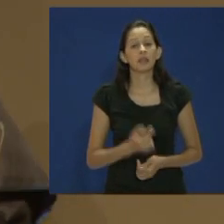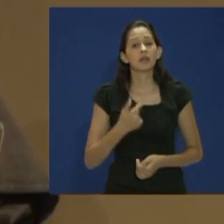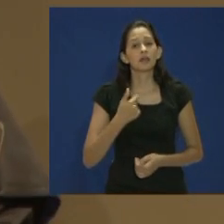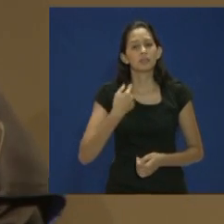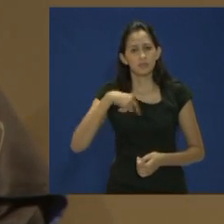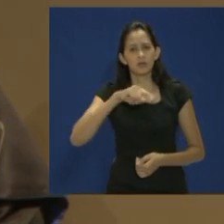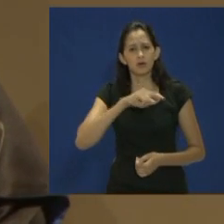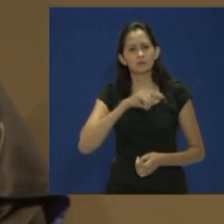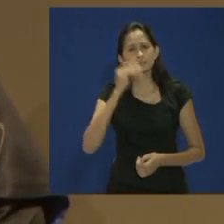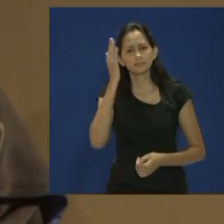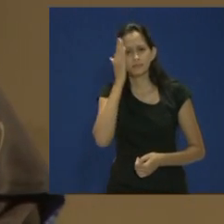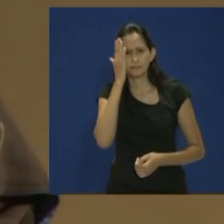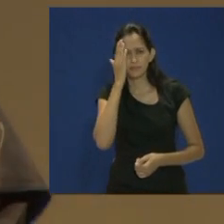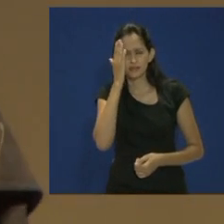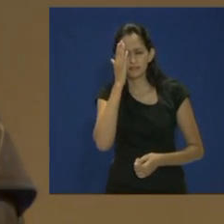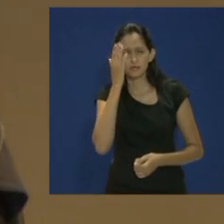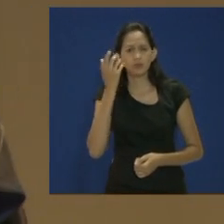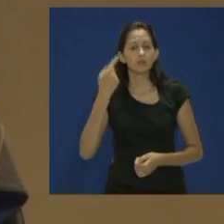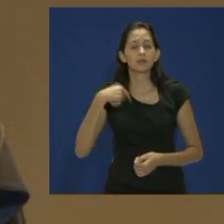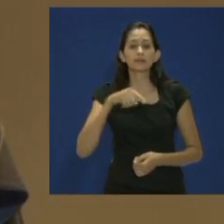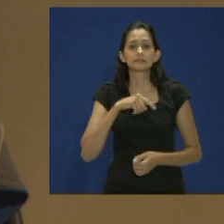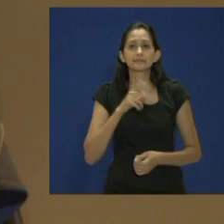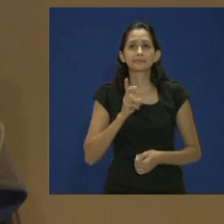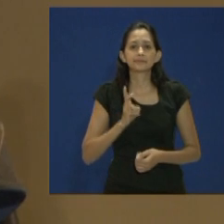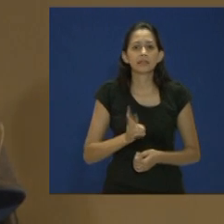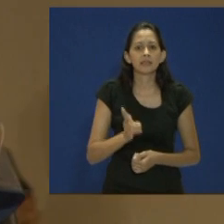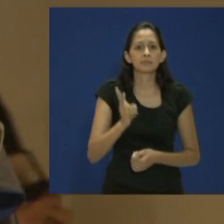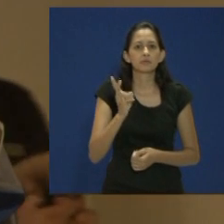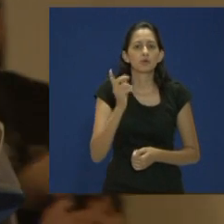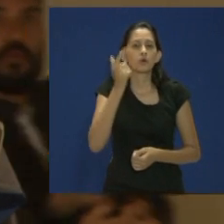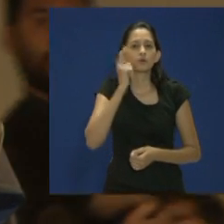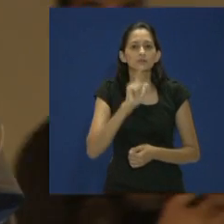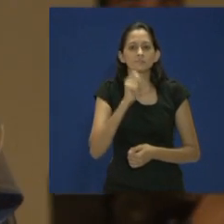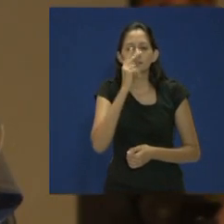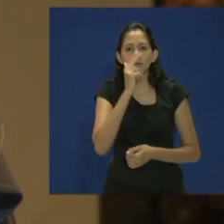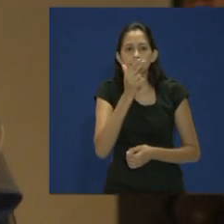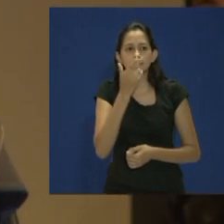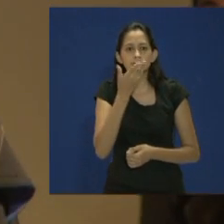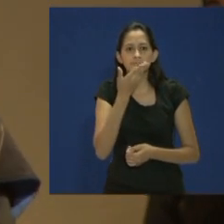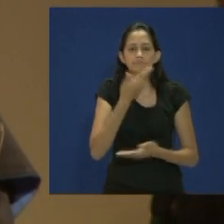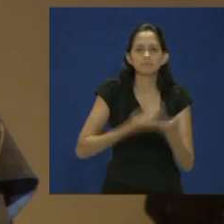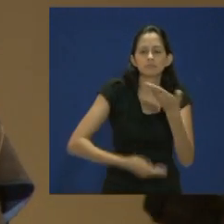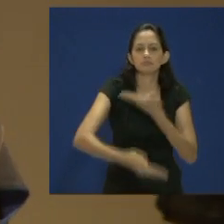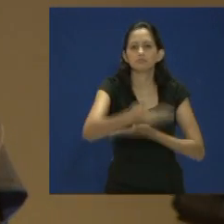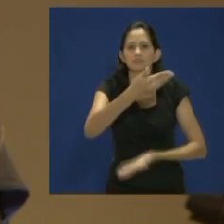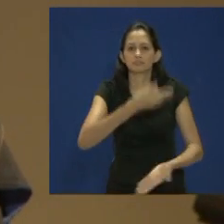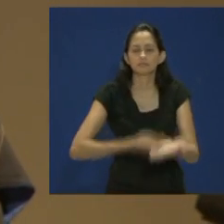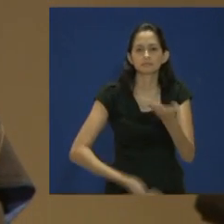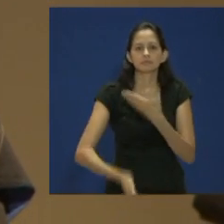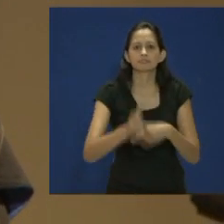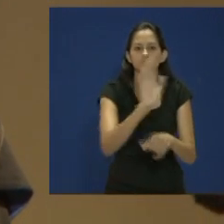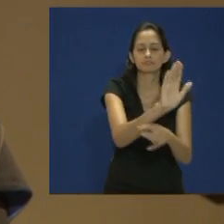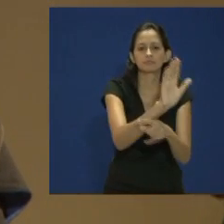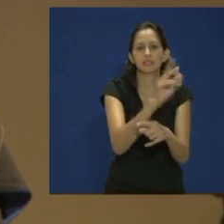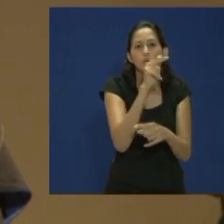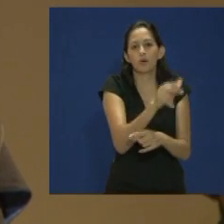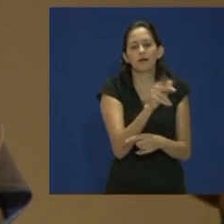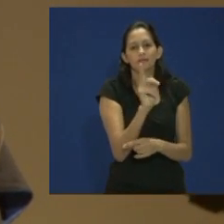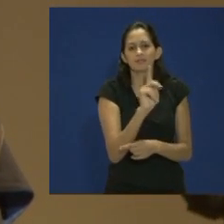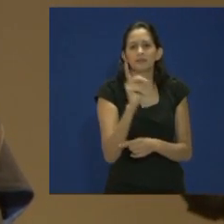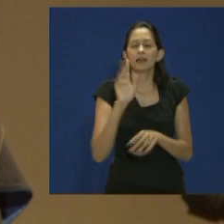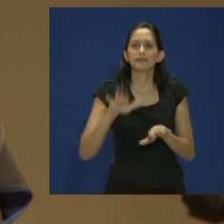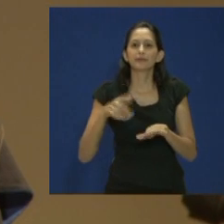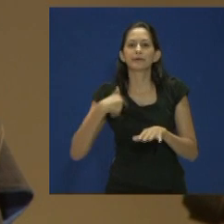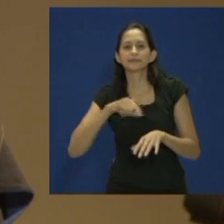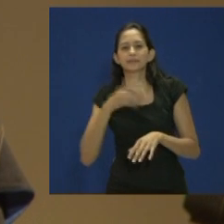Reconhecemos que nem sempre conseguimos retribuir todo esse tratamento à altura. Que, muitas vezes, só queríamos